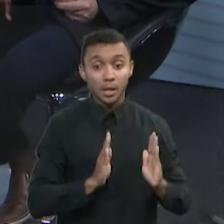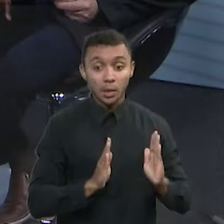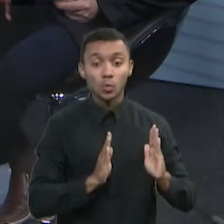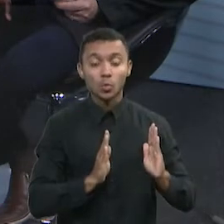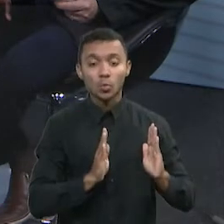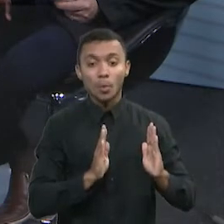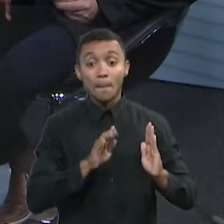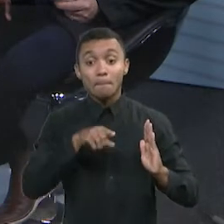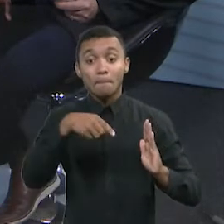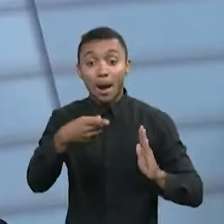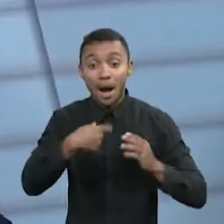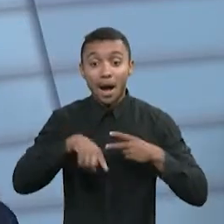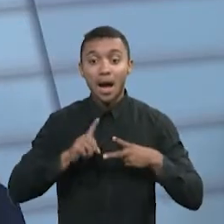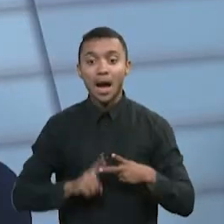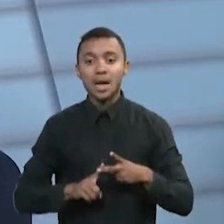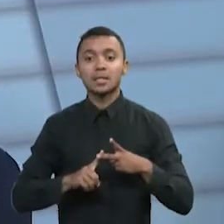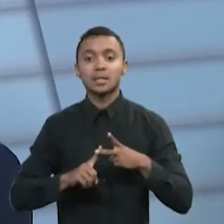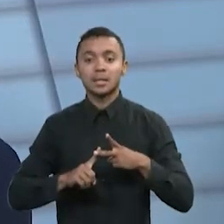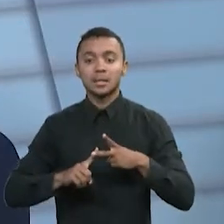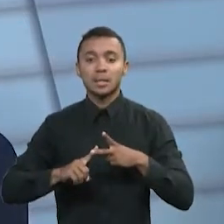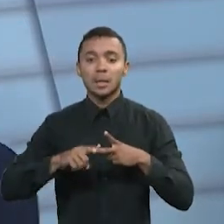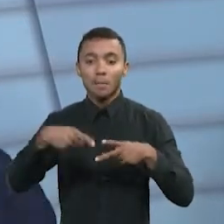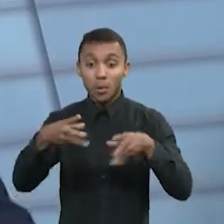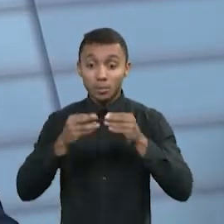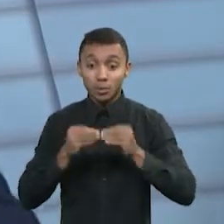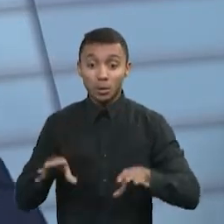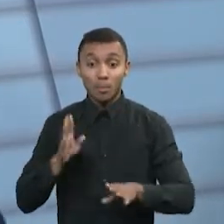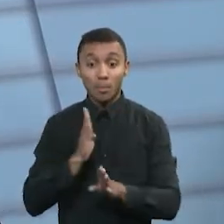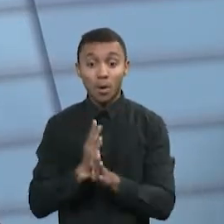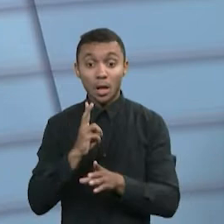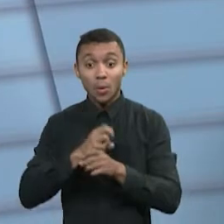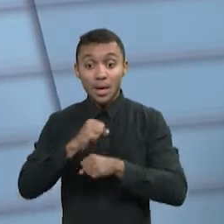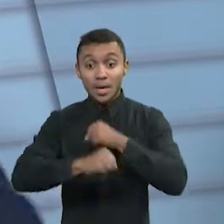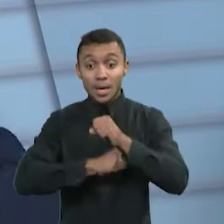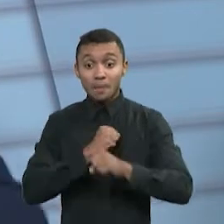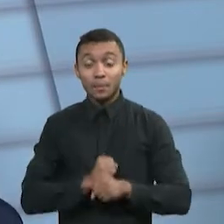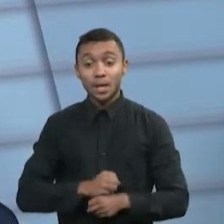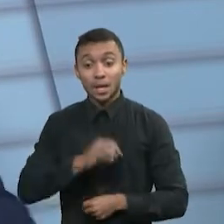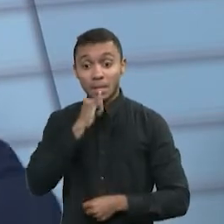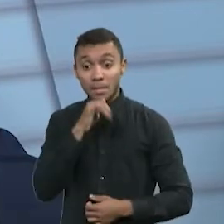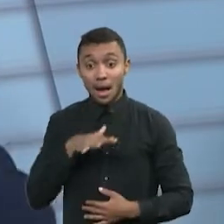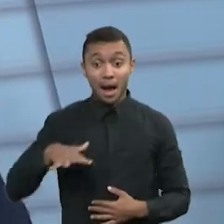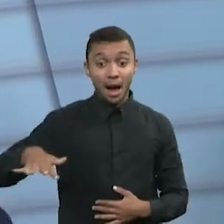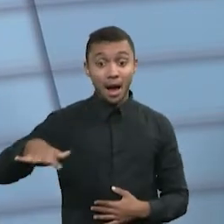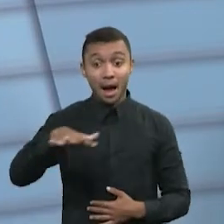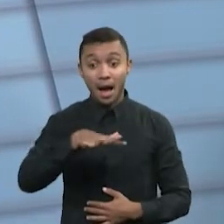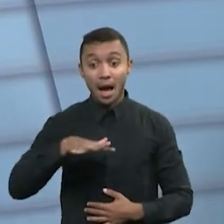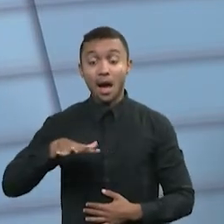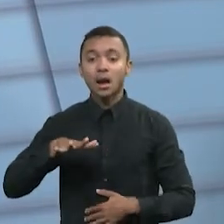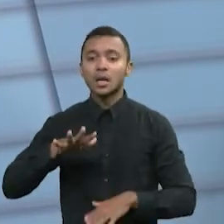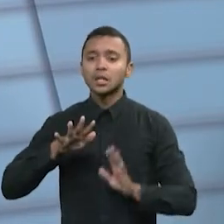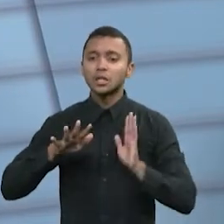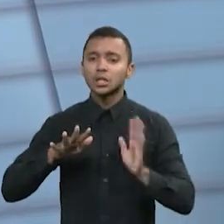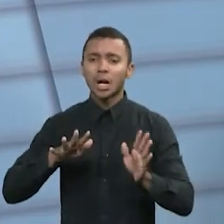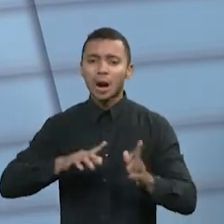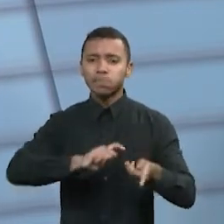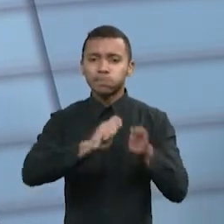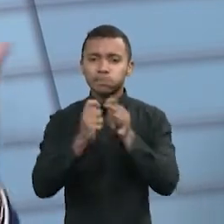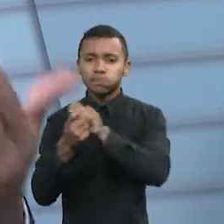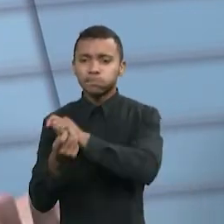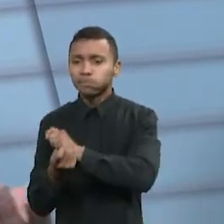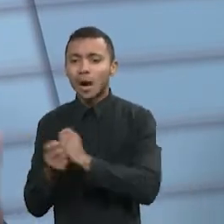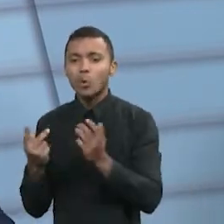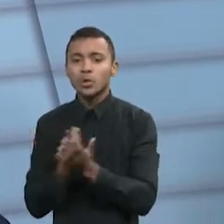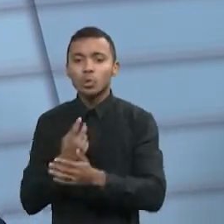reflexivo ao longo desses dois anos. O próprio mercado, ele ainda não se adequou a esse impacto.